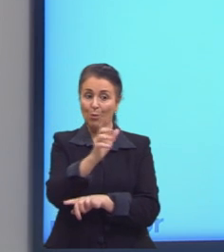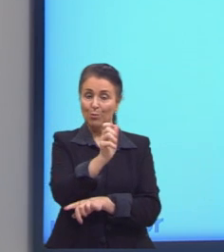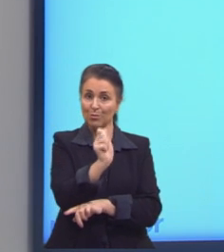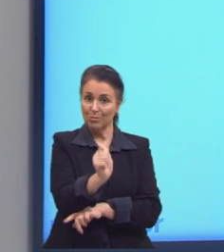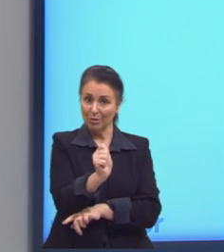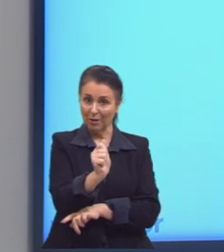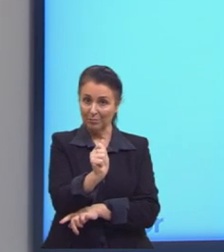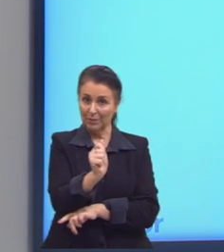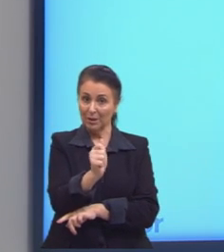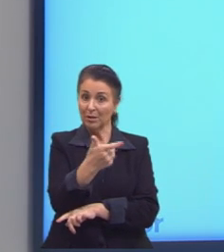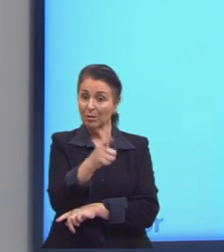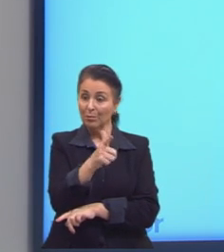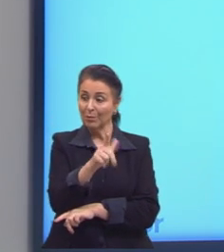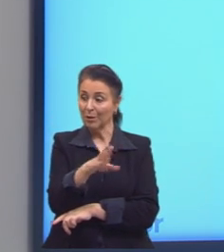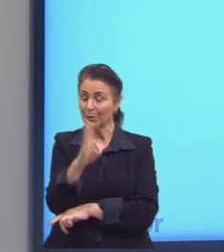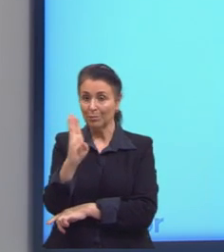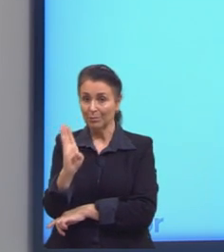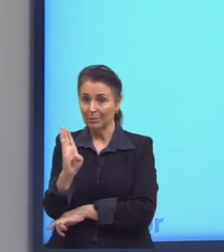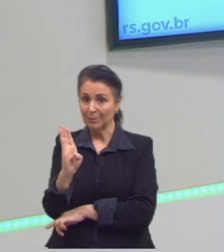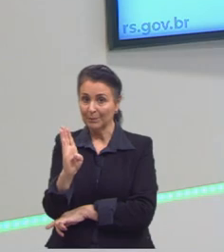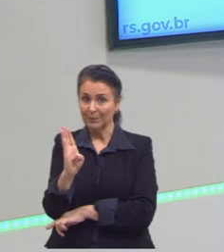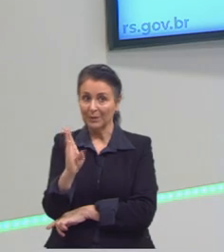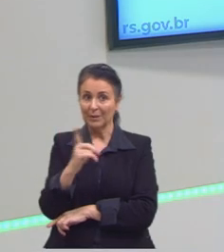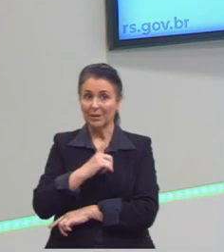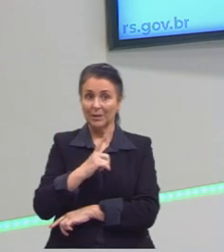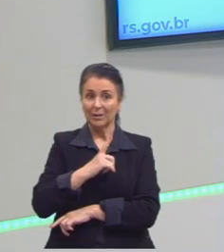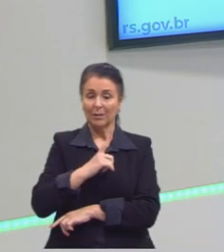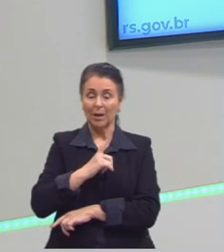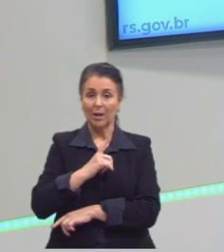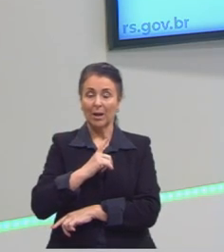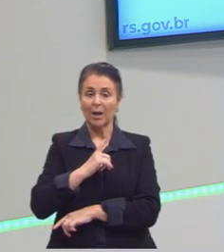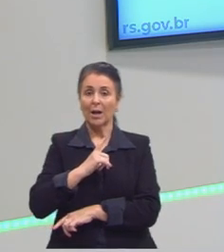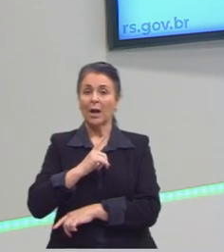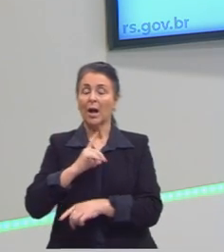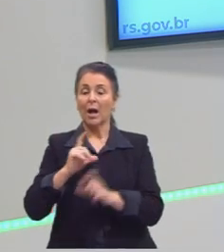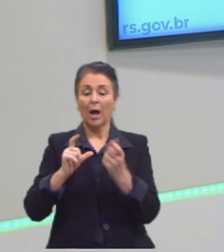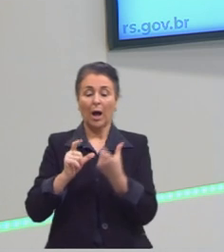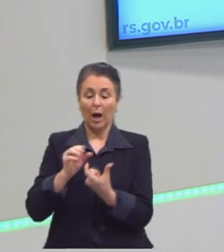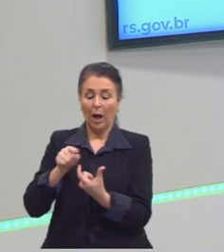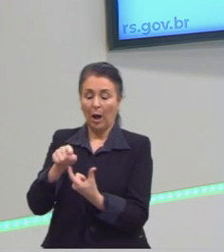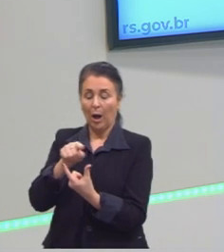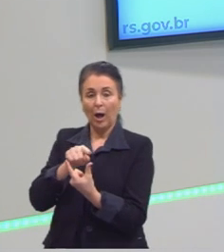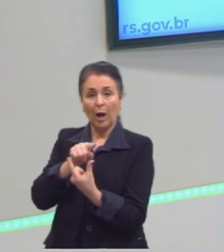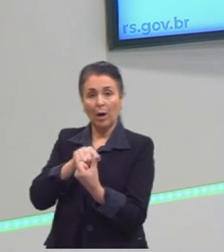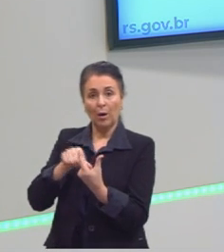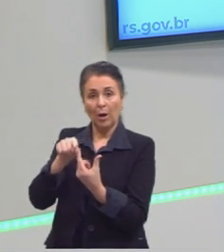que não estão em B. Então, aí temos a união, a intersecção e também a diferença.